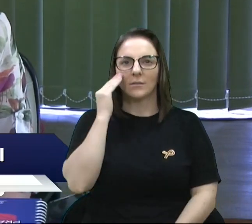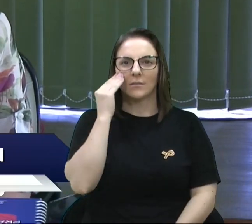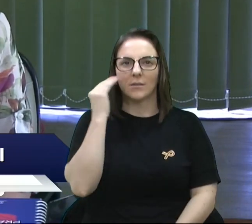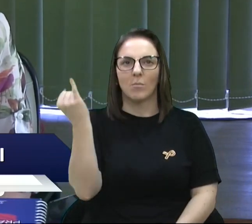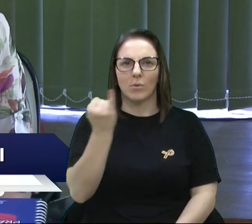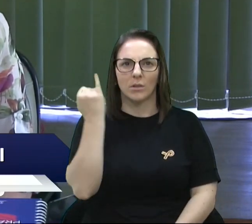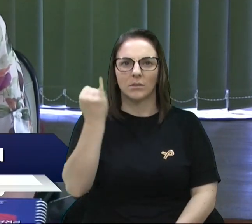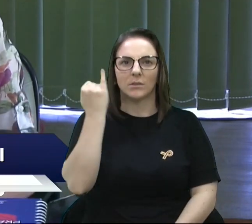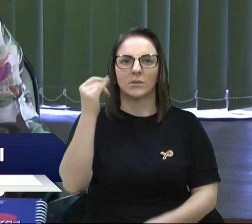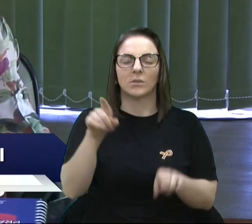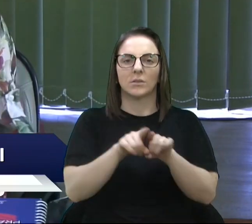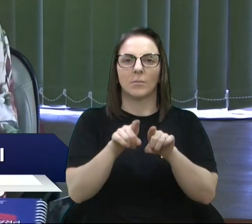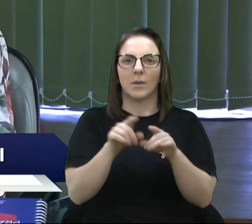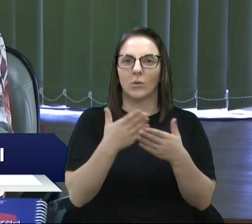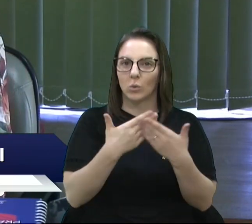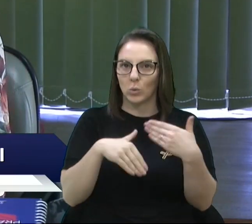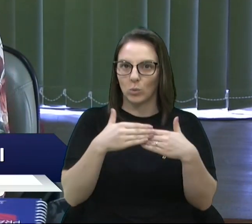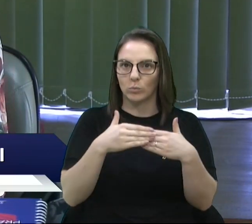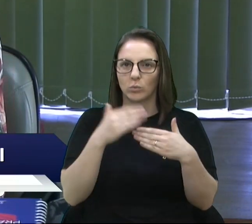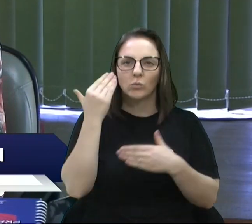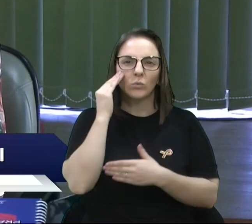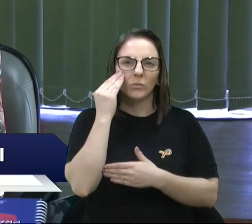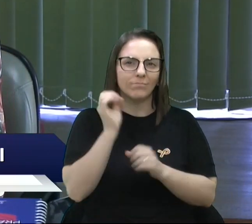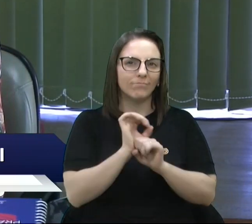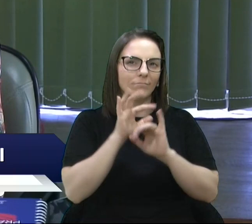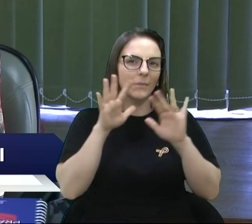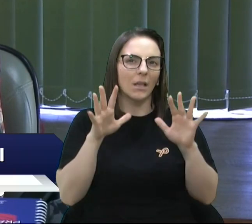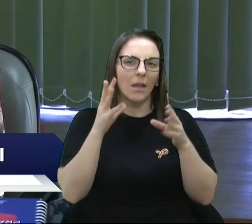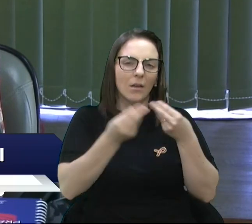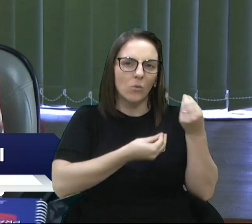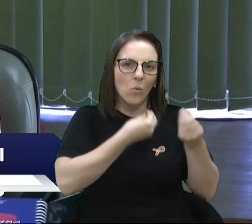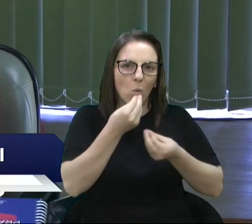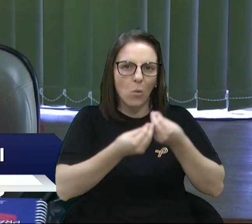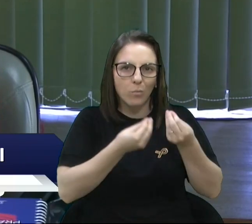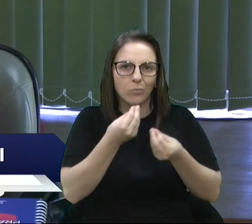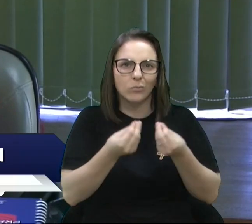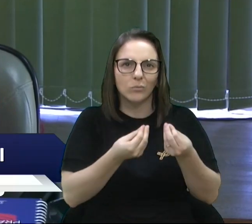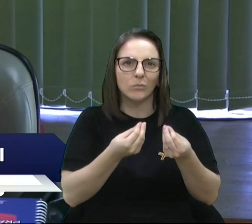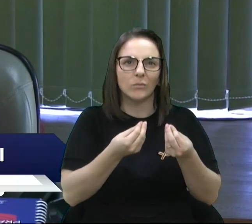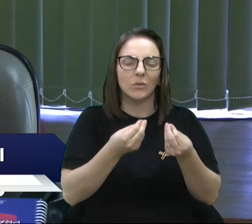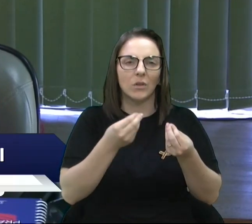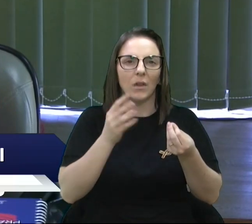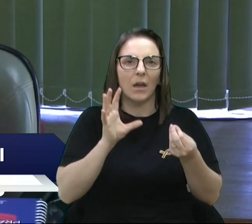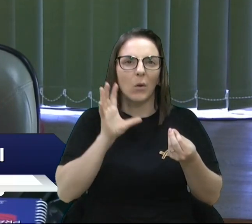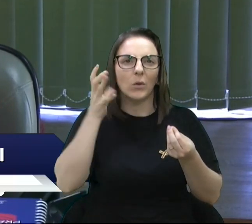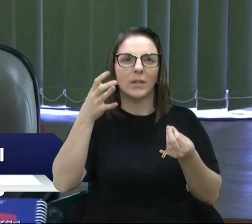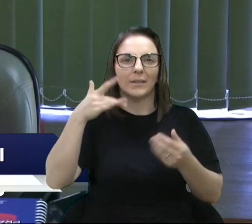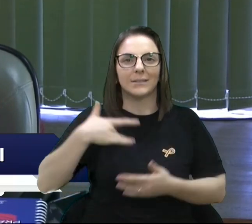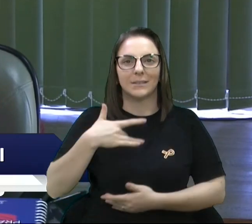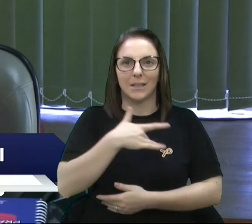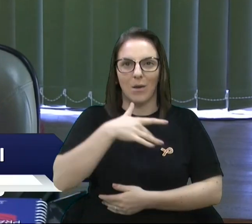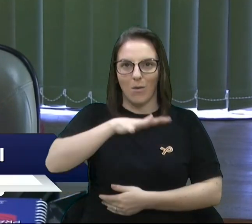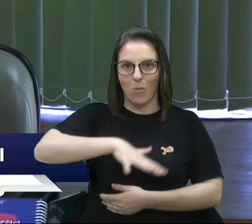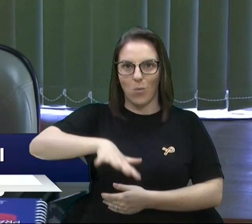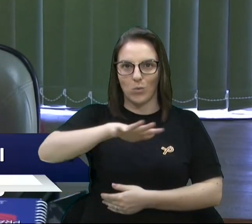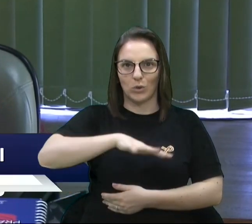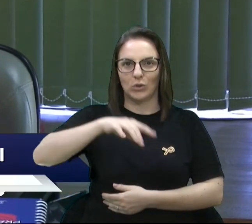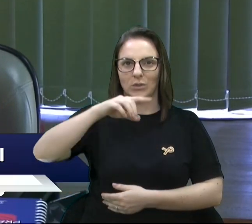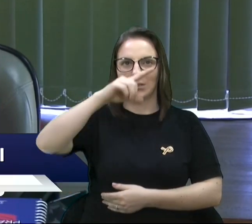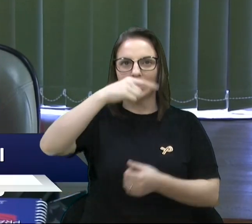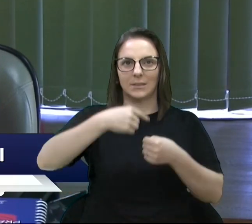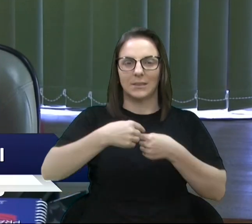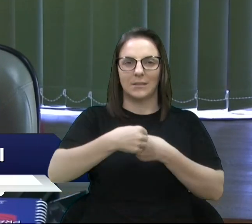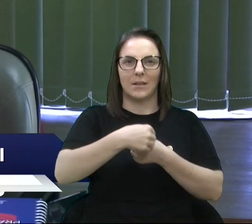possam tomar conhecimento das dimensões ou da dimensão que a nossa saúde atinge na cidade.